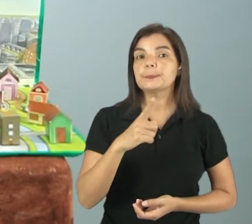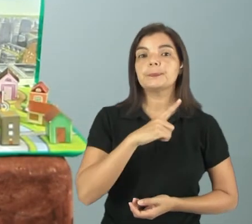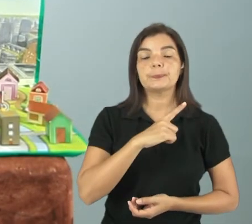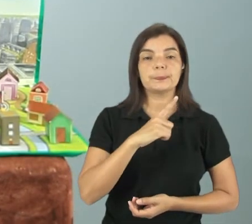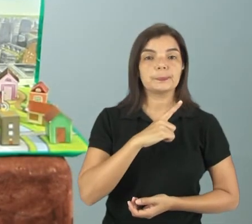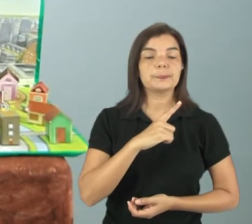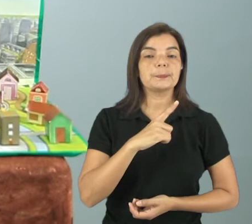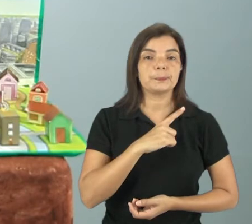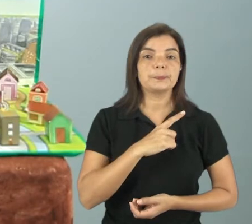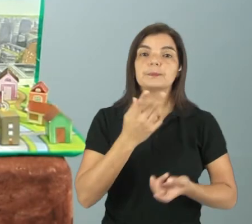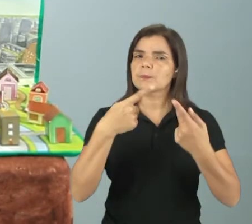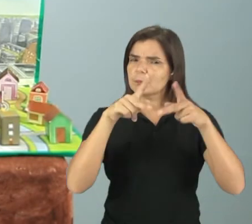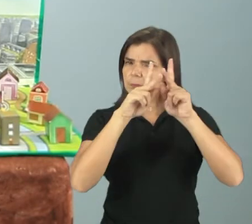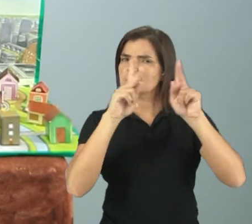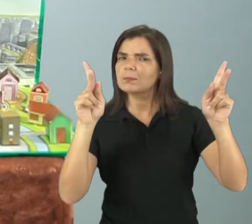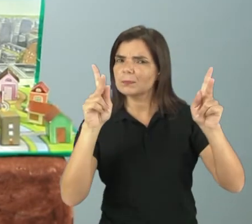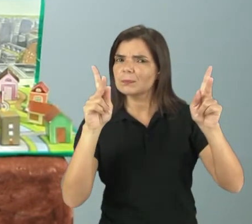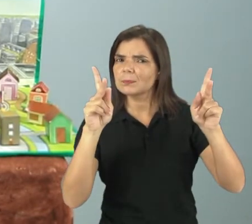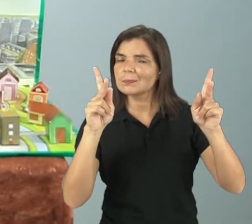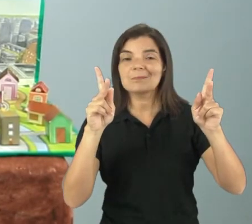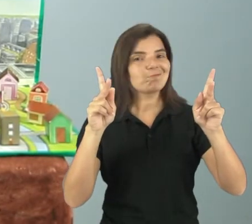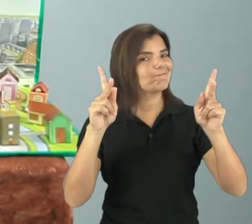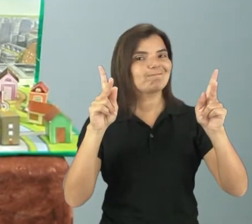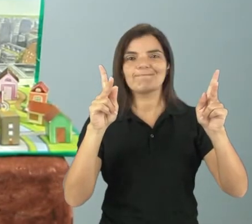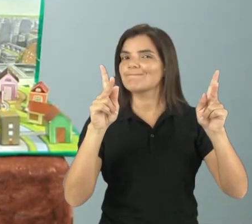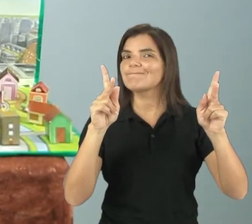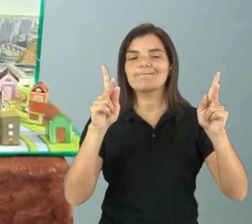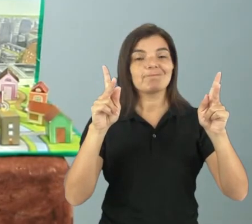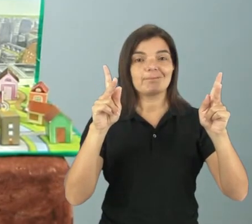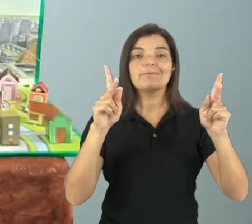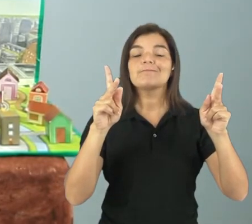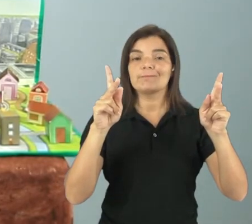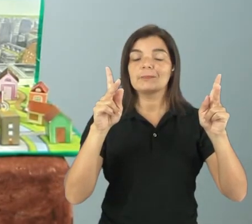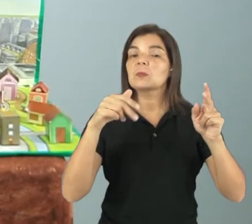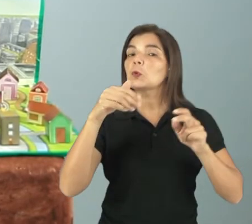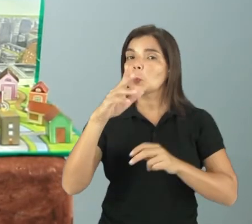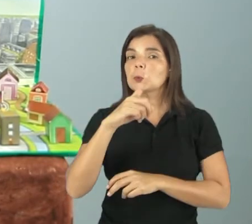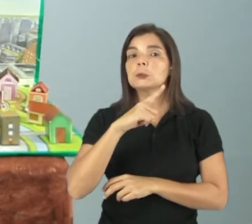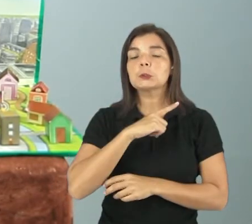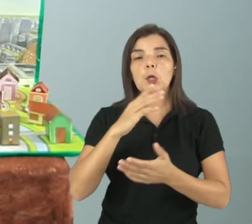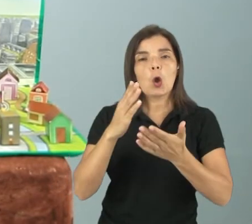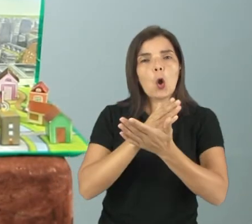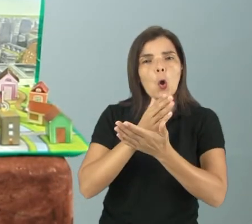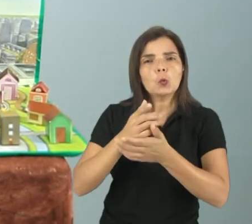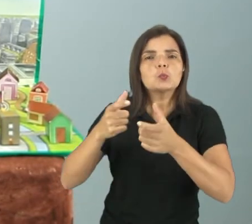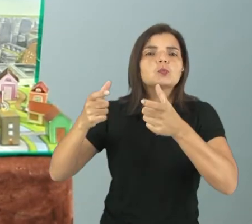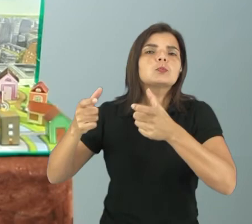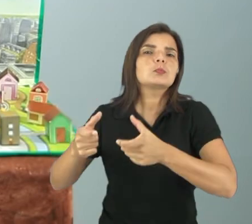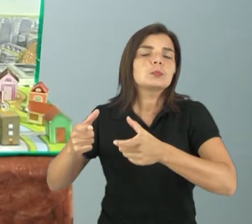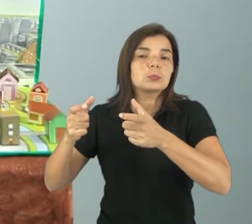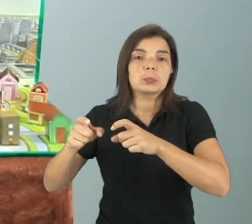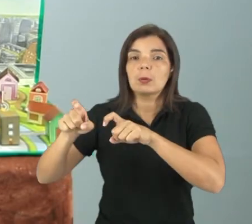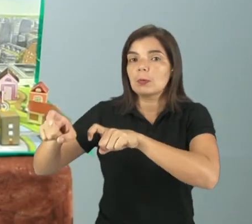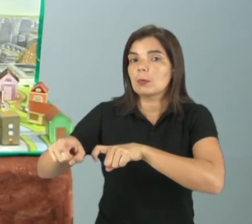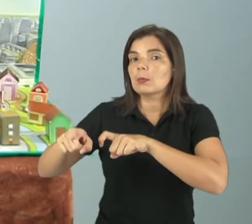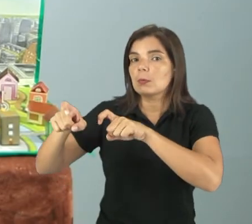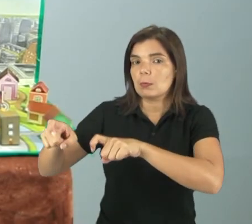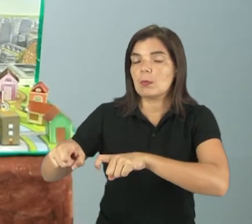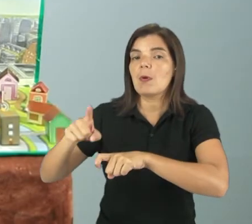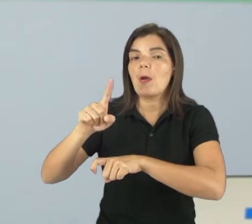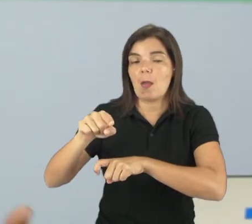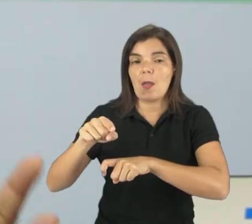temos shopping, não, não é mesmo, o máximo que vai ter em alguma comunidade, assim, na zona rural,